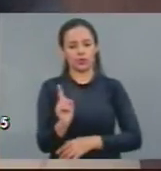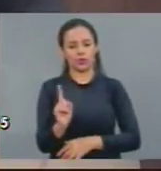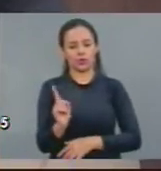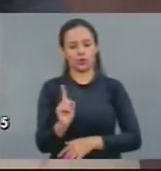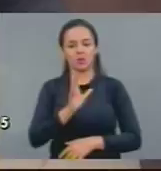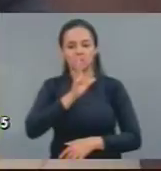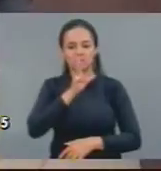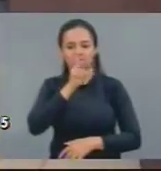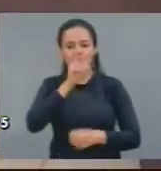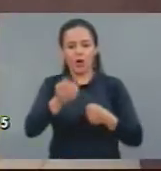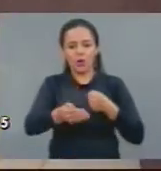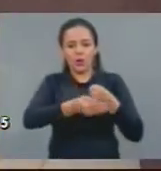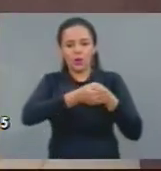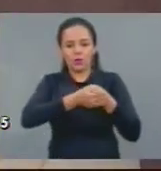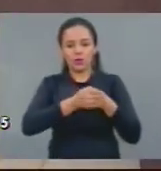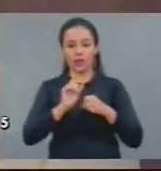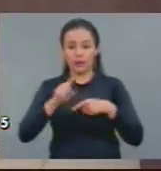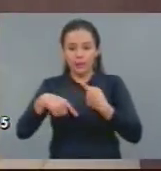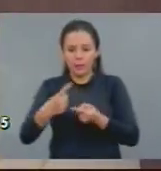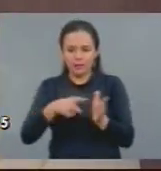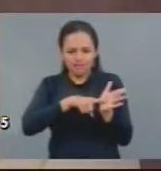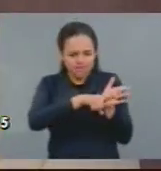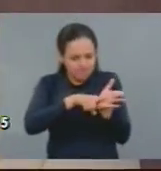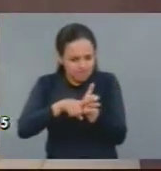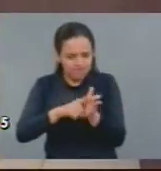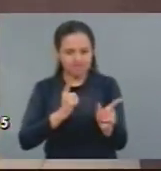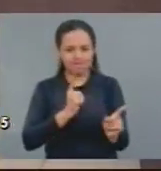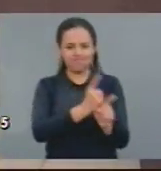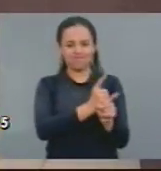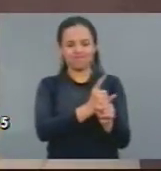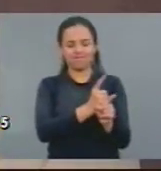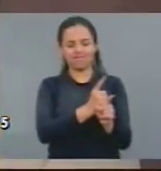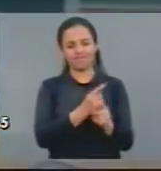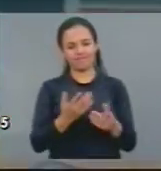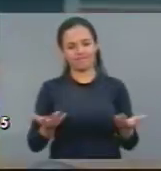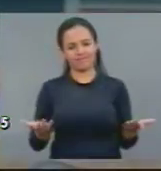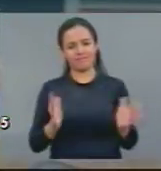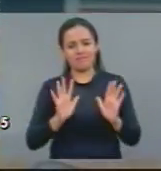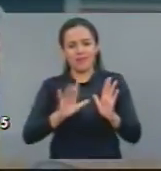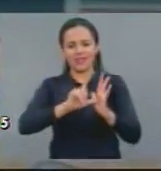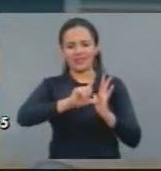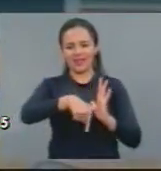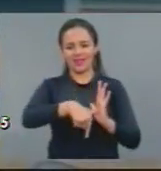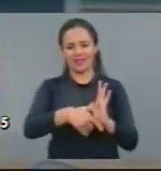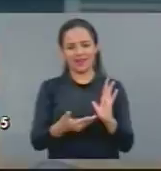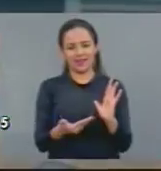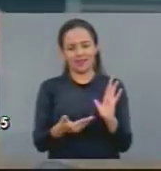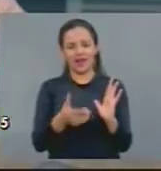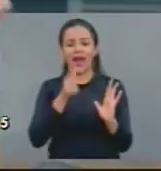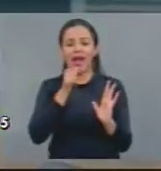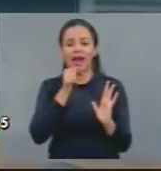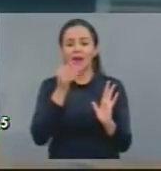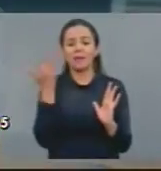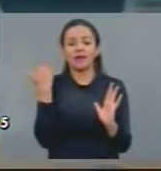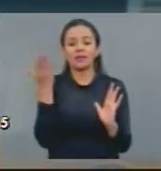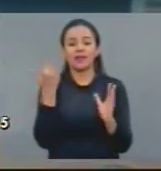o pronunciamento de vossa excelência, ele